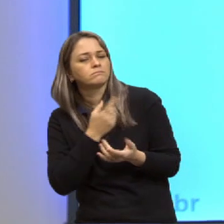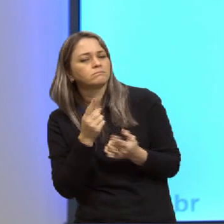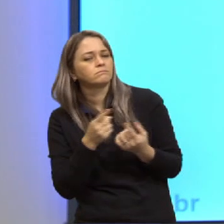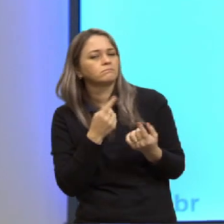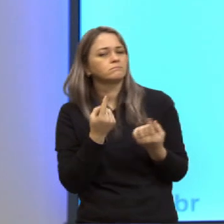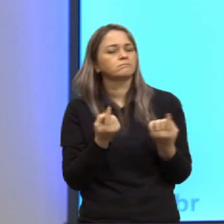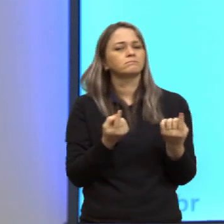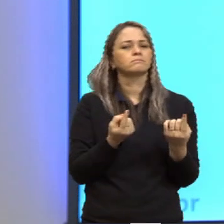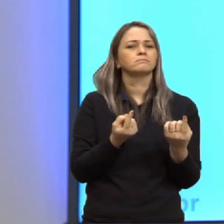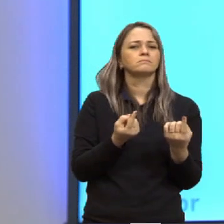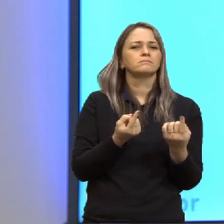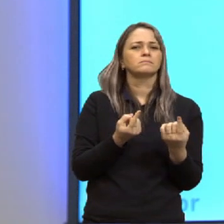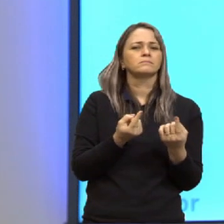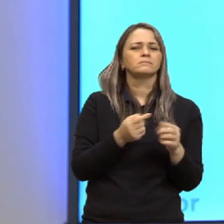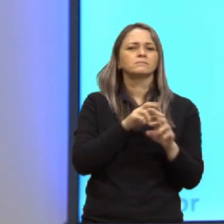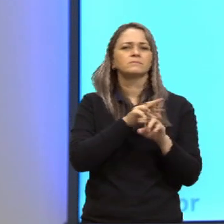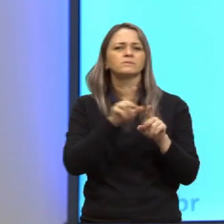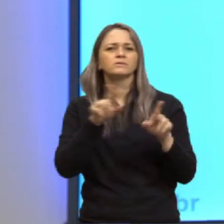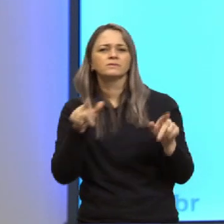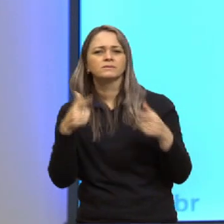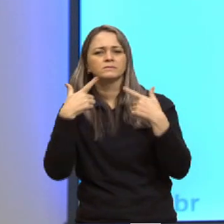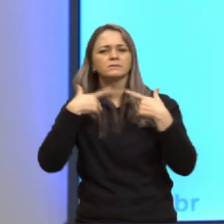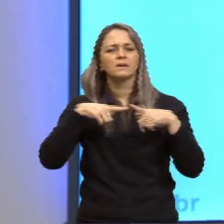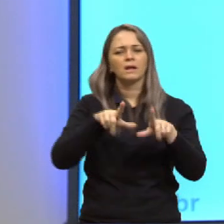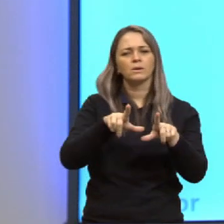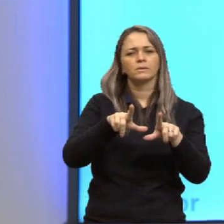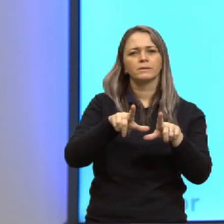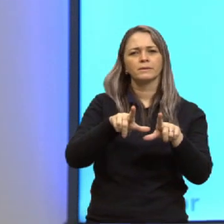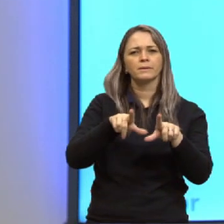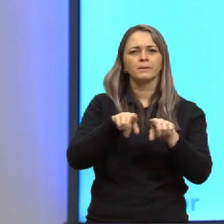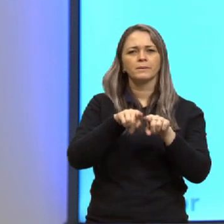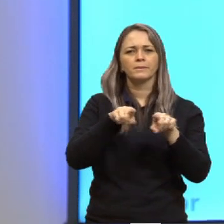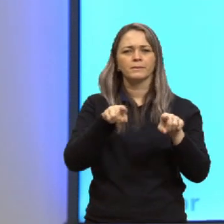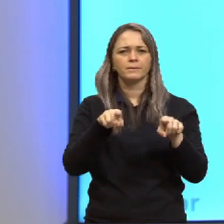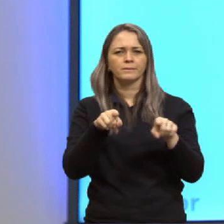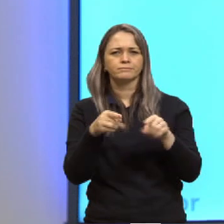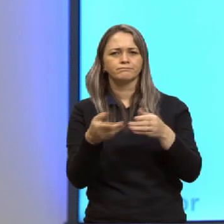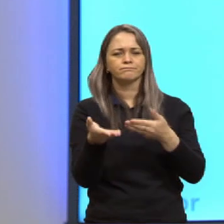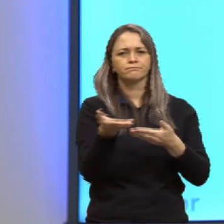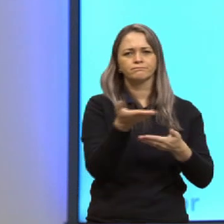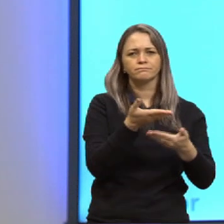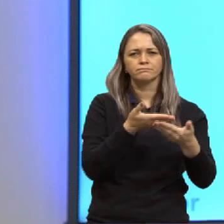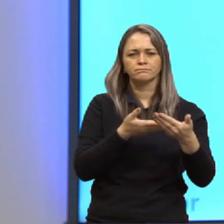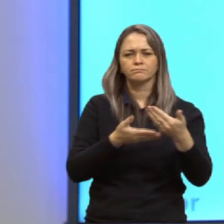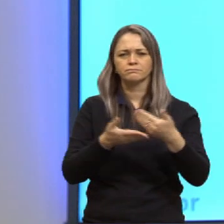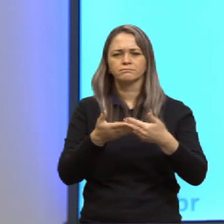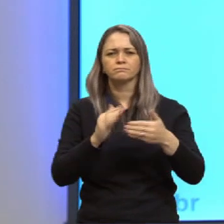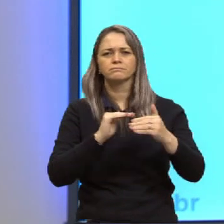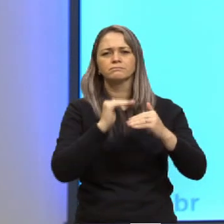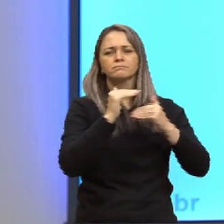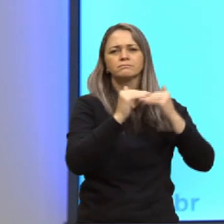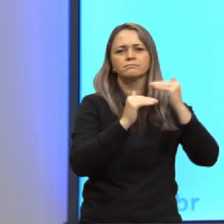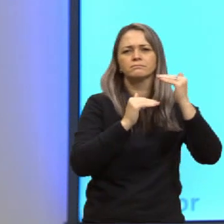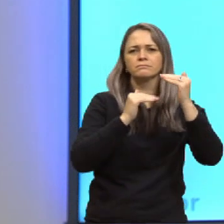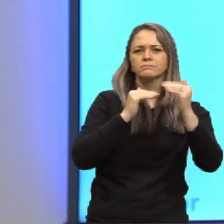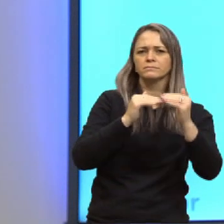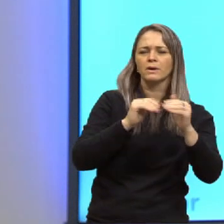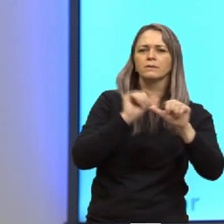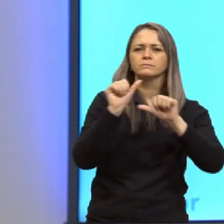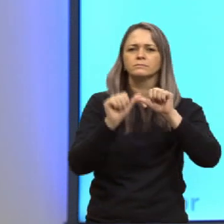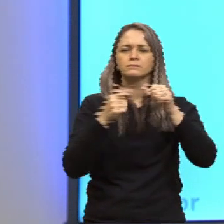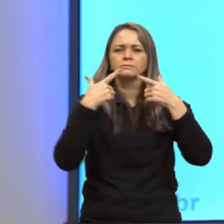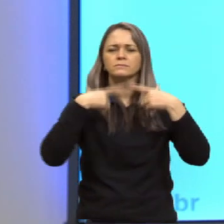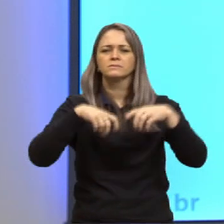com as mais diversas línguas passando por processos de variação e de mudança linguística